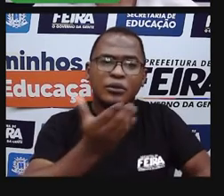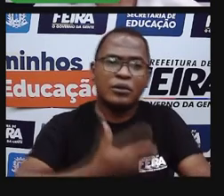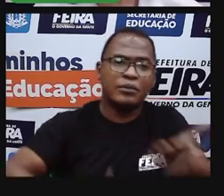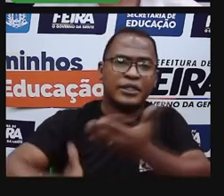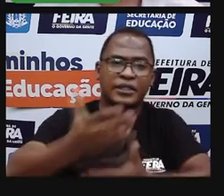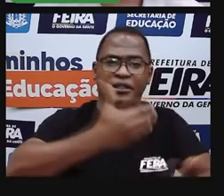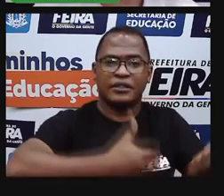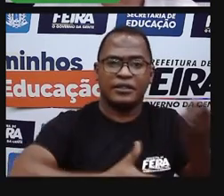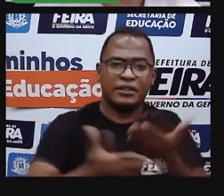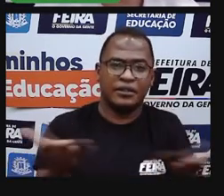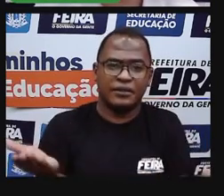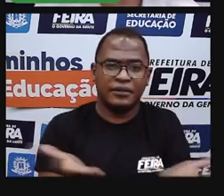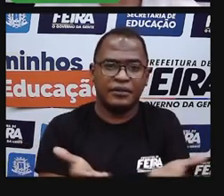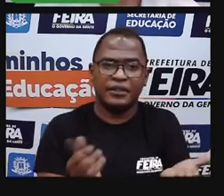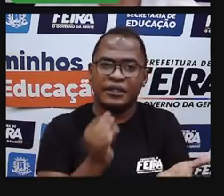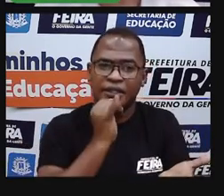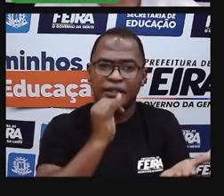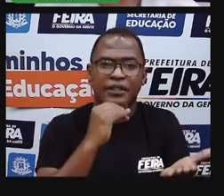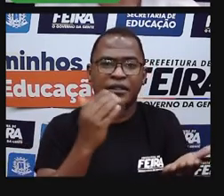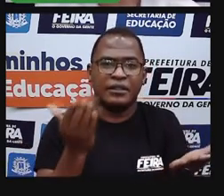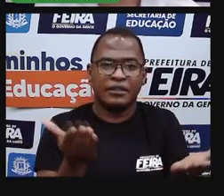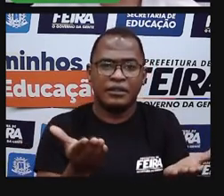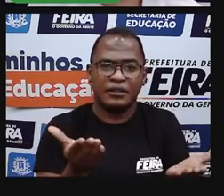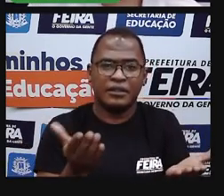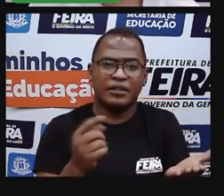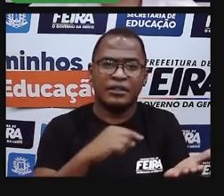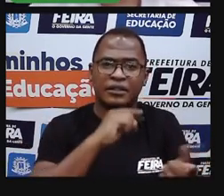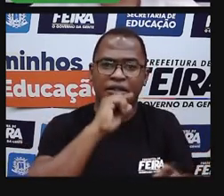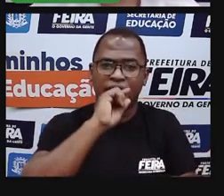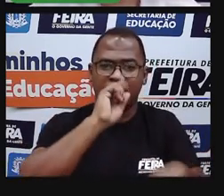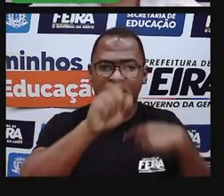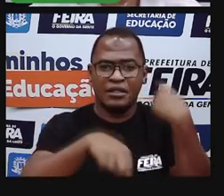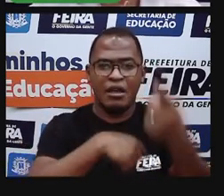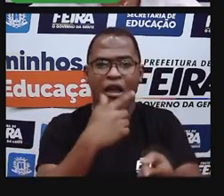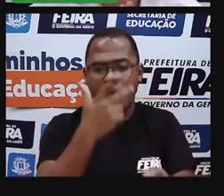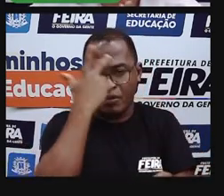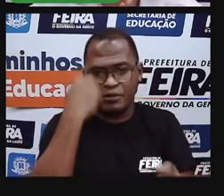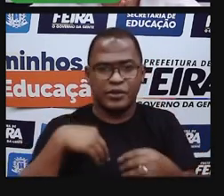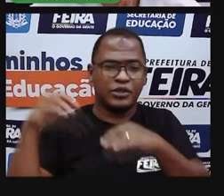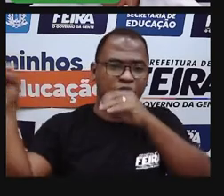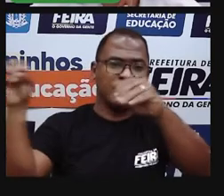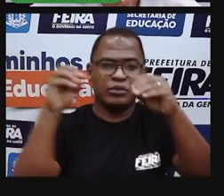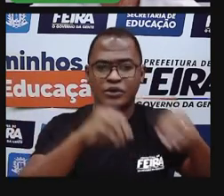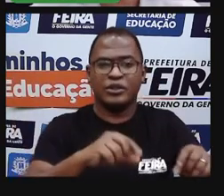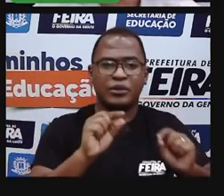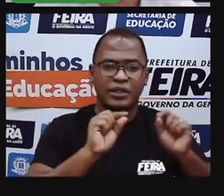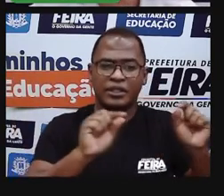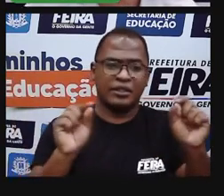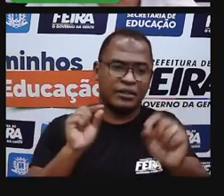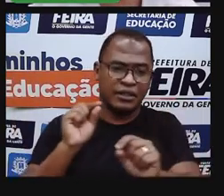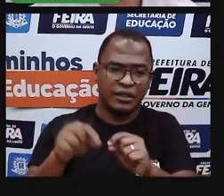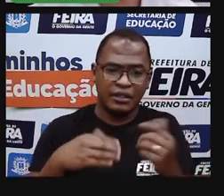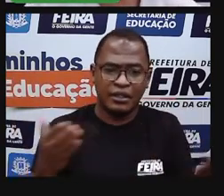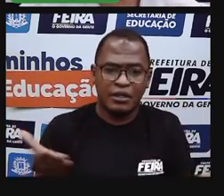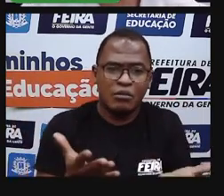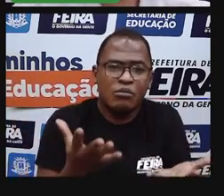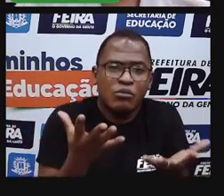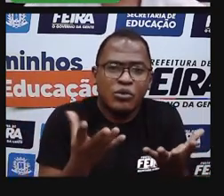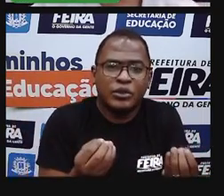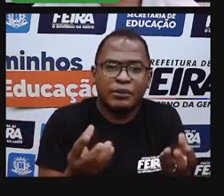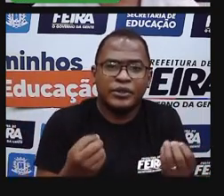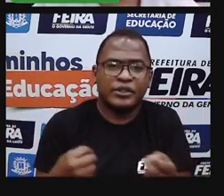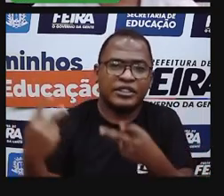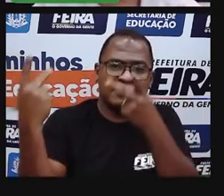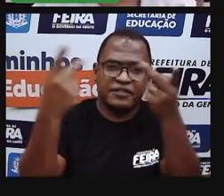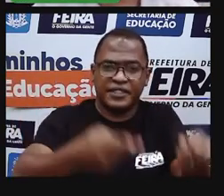para abrir a sua empresa, né? Então, para vir para trabalhar. Então, o comércio é muito, muito forte. gente tem muita gente de fora que